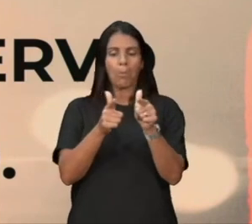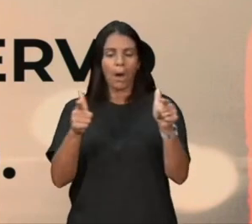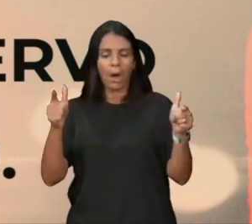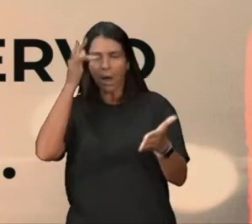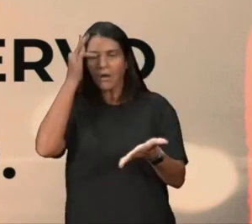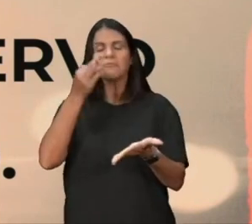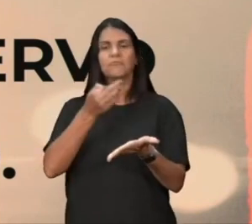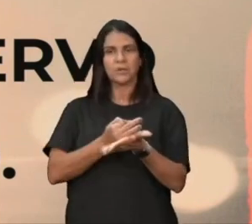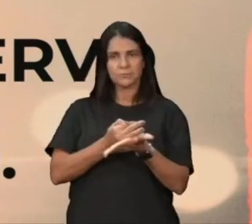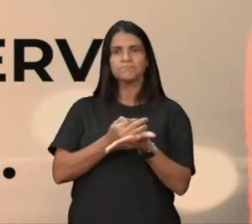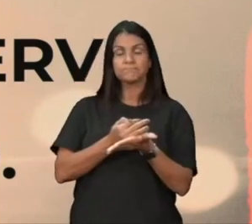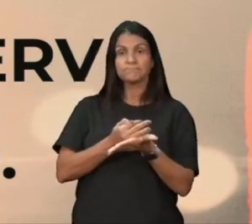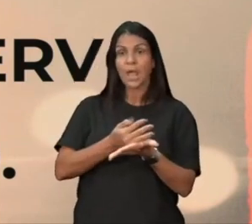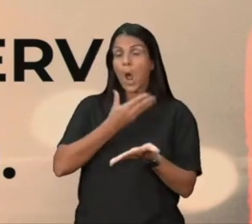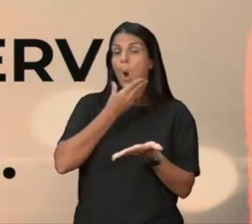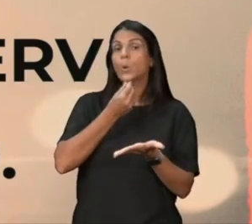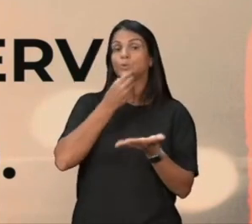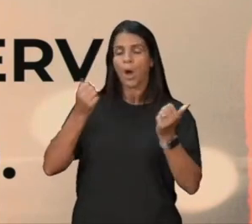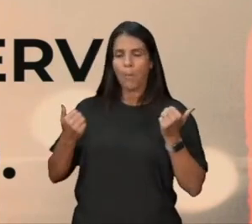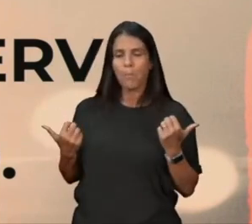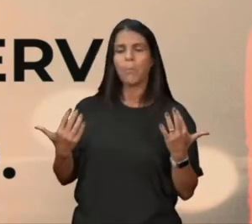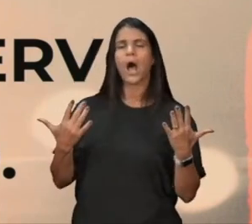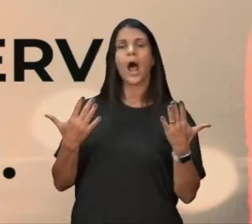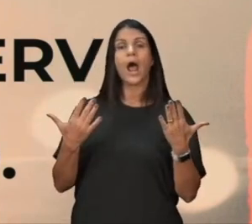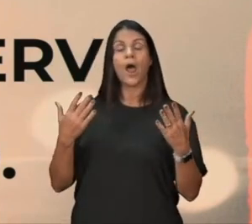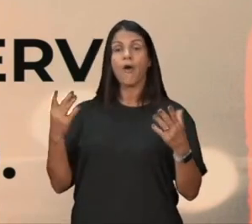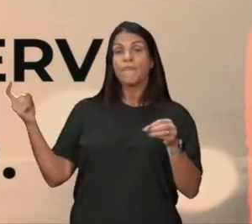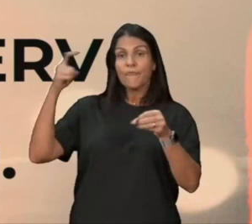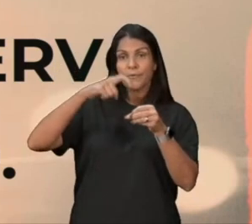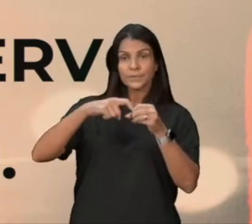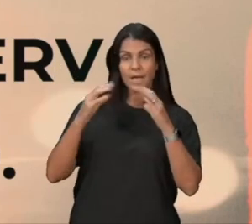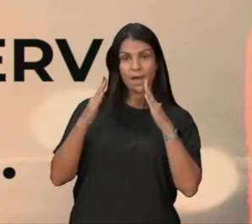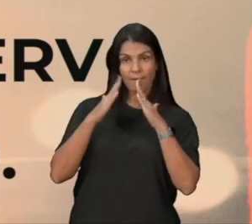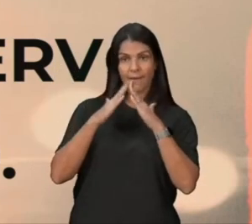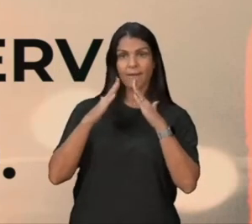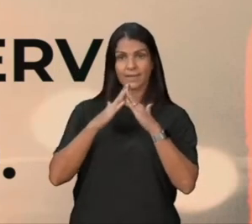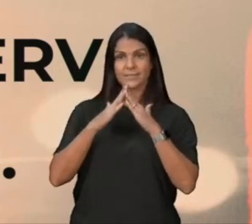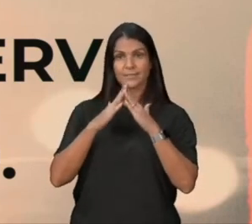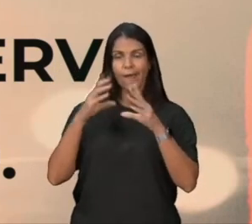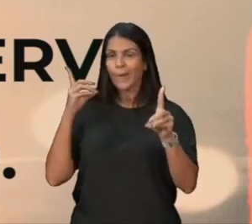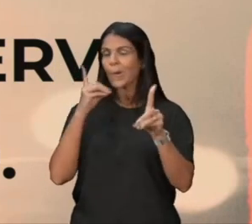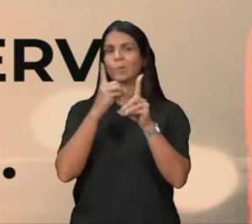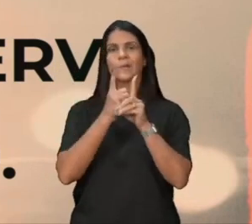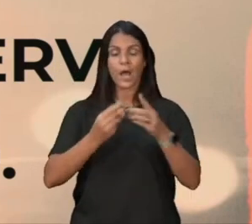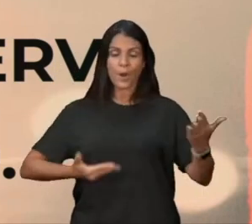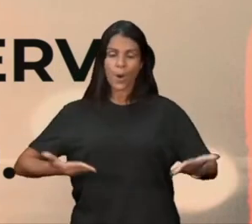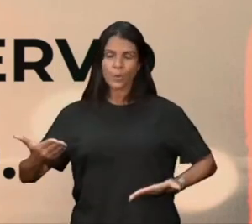sido enviados, voltaram para casa, e encontraram o servo restabelecido,